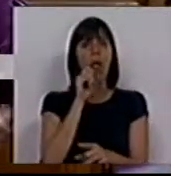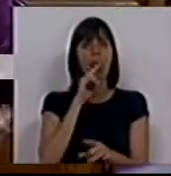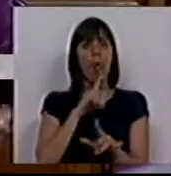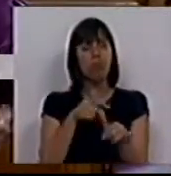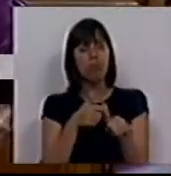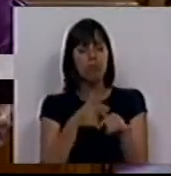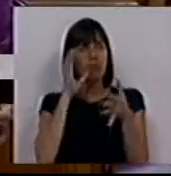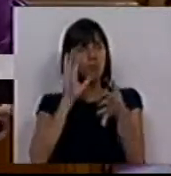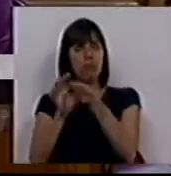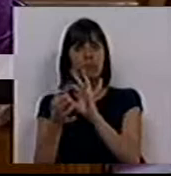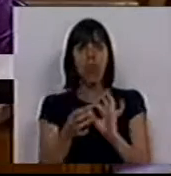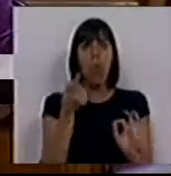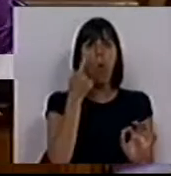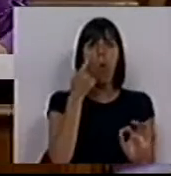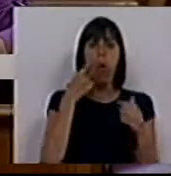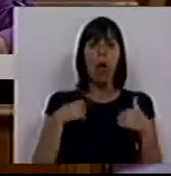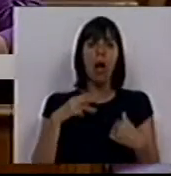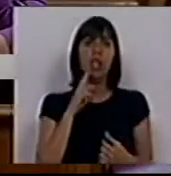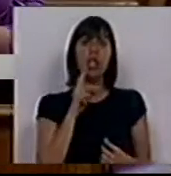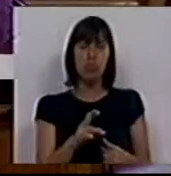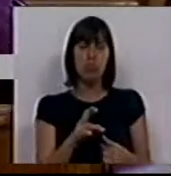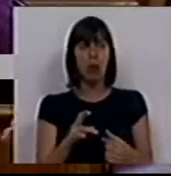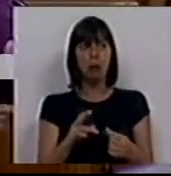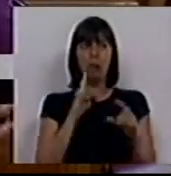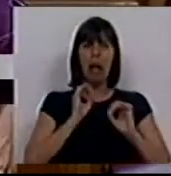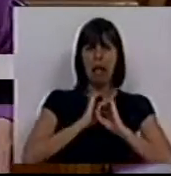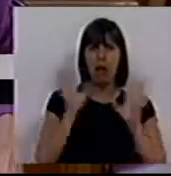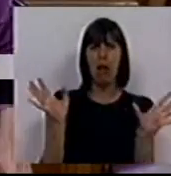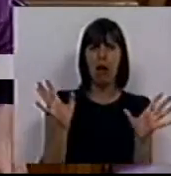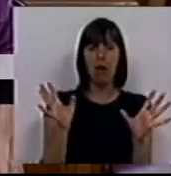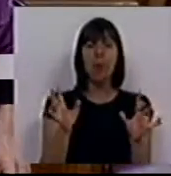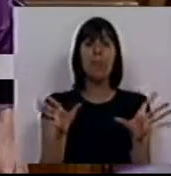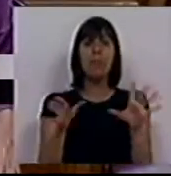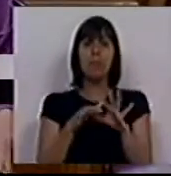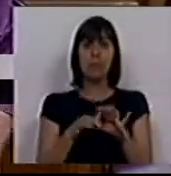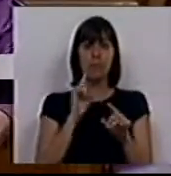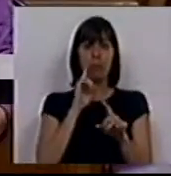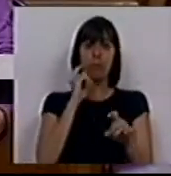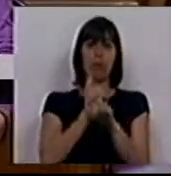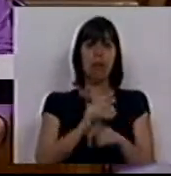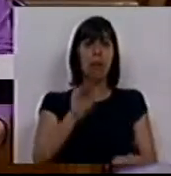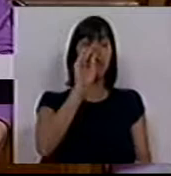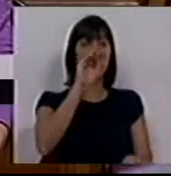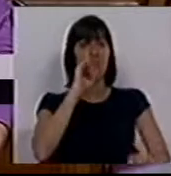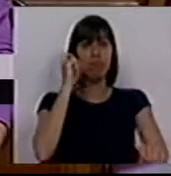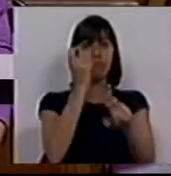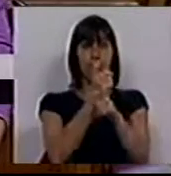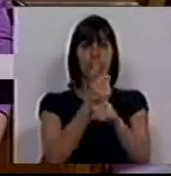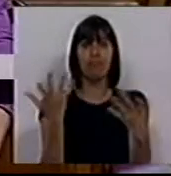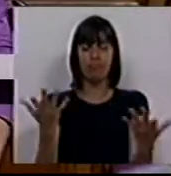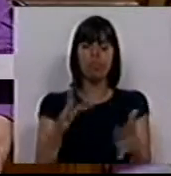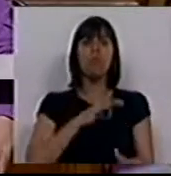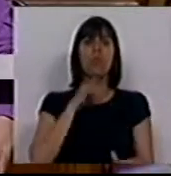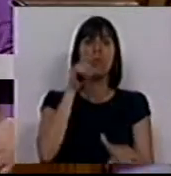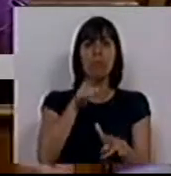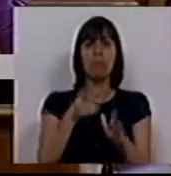acompanhar neste raciocínio para ver se nós temos uma resposta com alguma clareza no quadro desta interpelação. Os